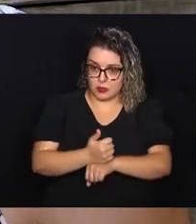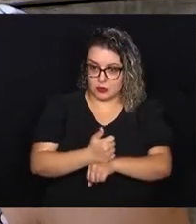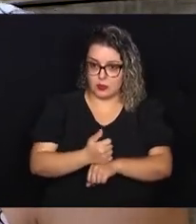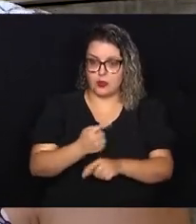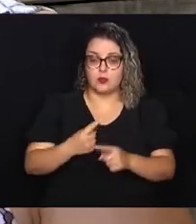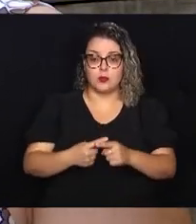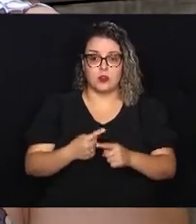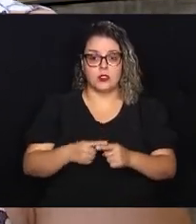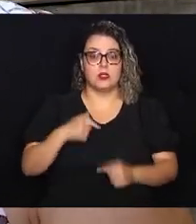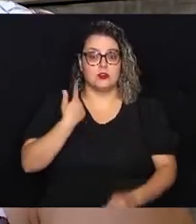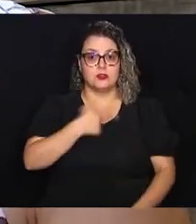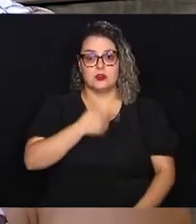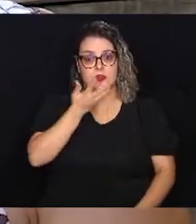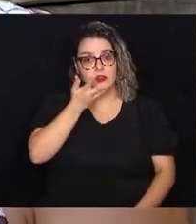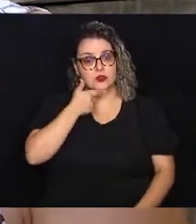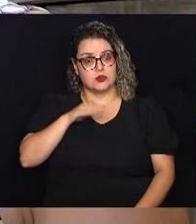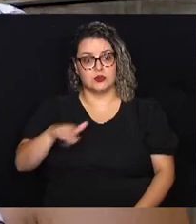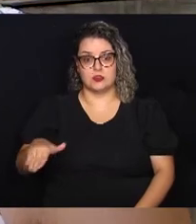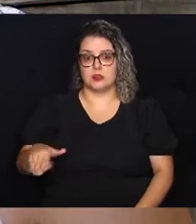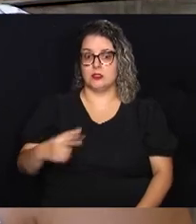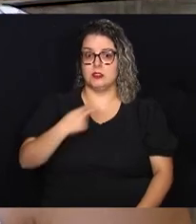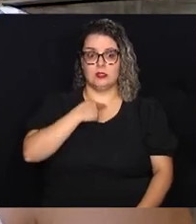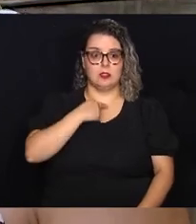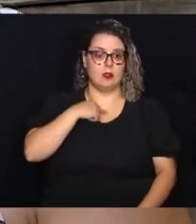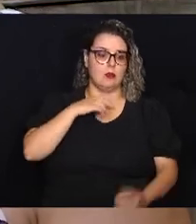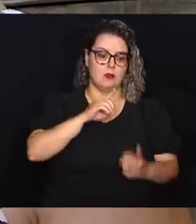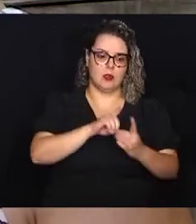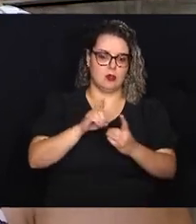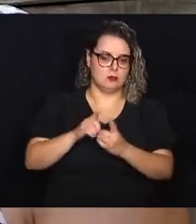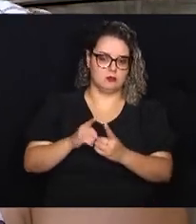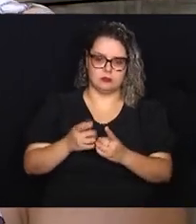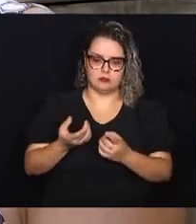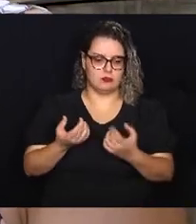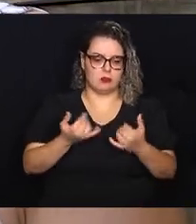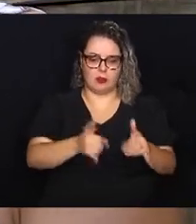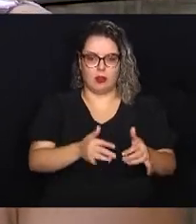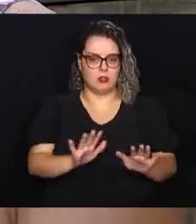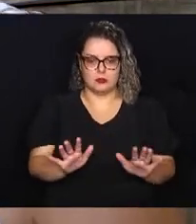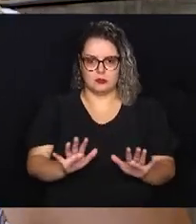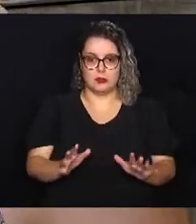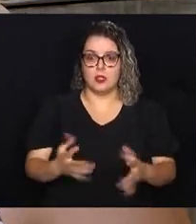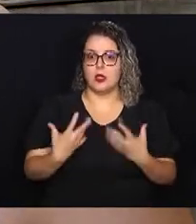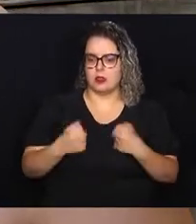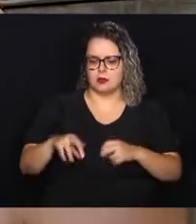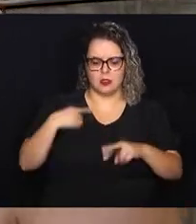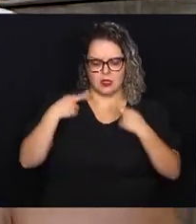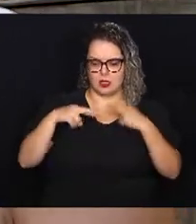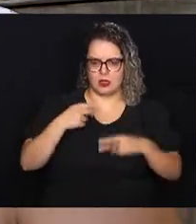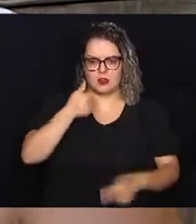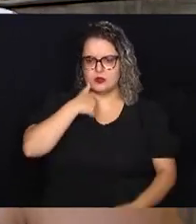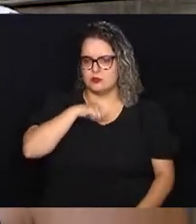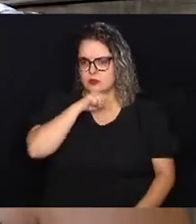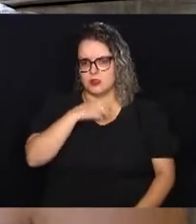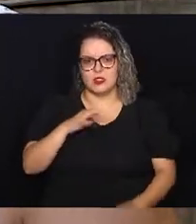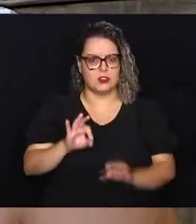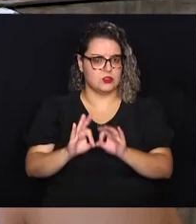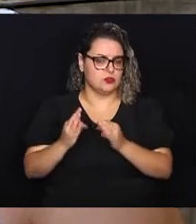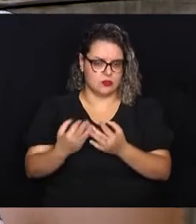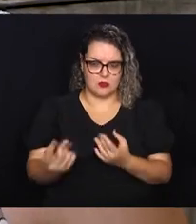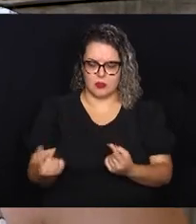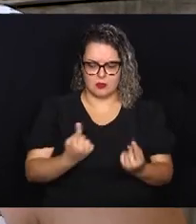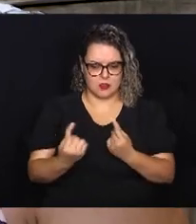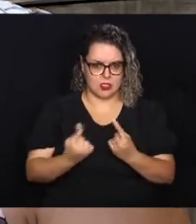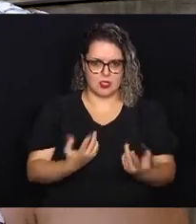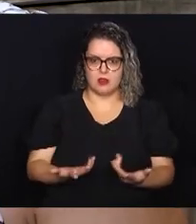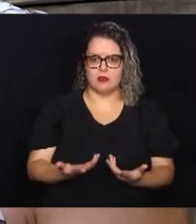desses profissionais porque as nossas crianças não podem ficar sem atendimento. Eu tenho recebido muita reclamação de mães, de